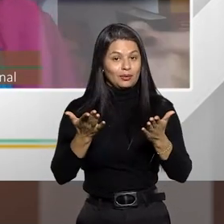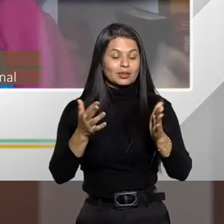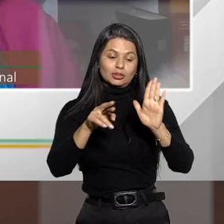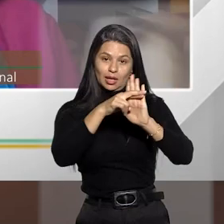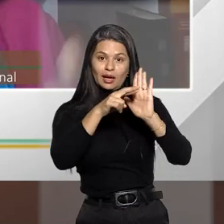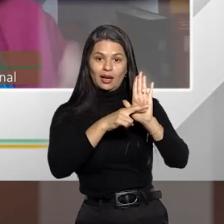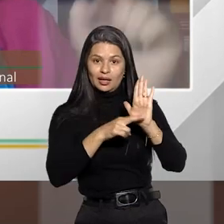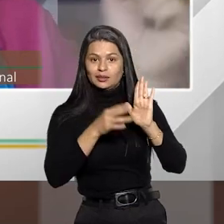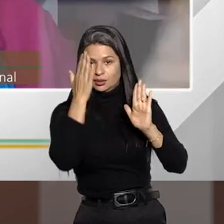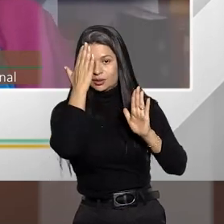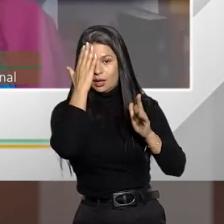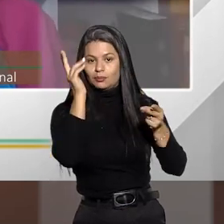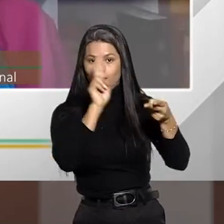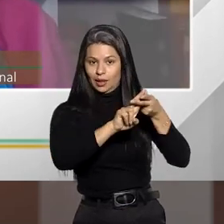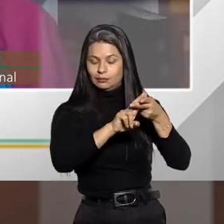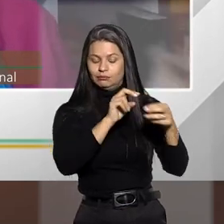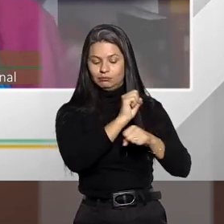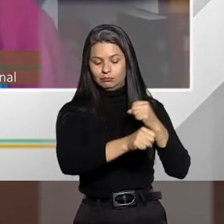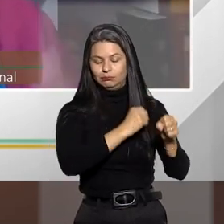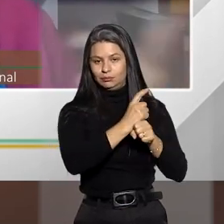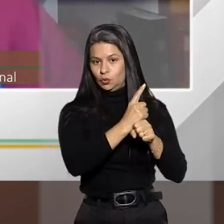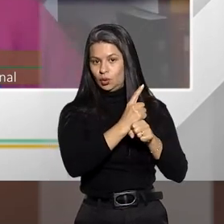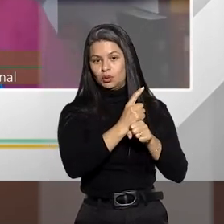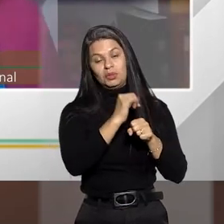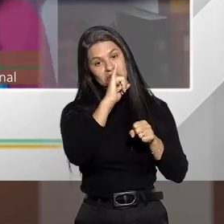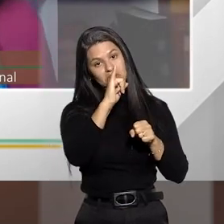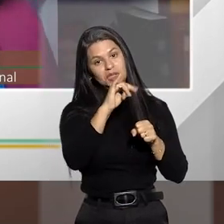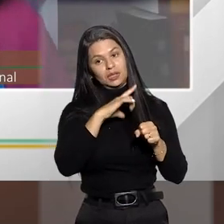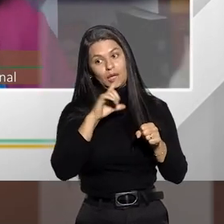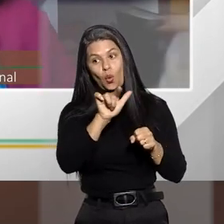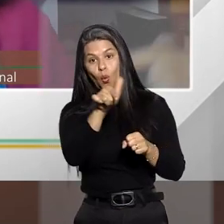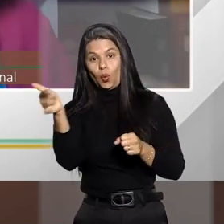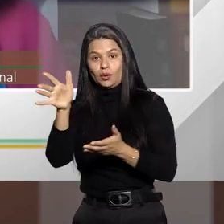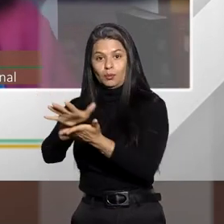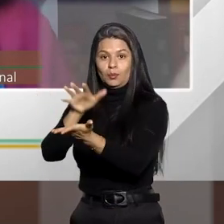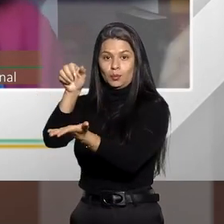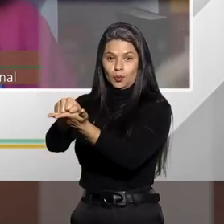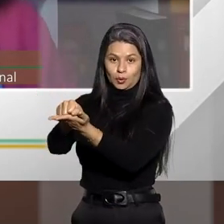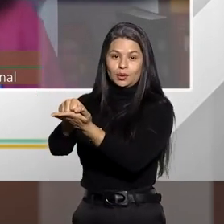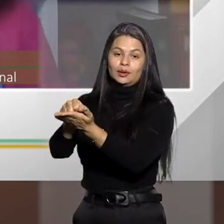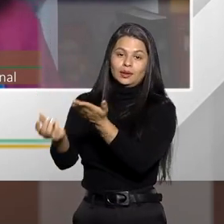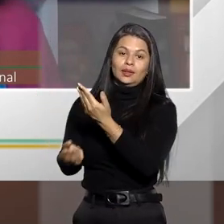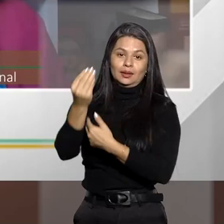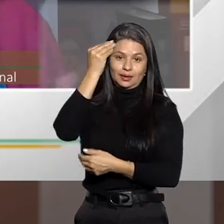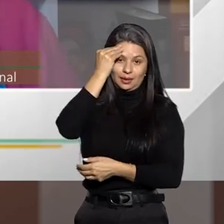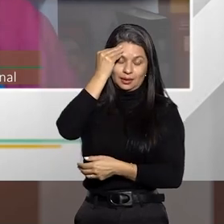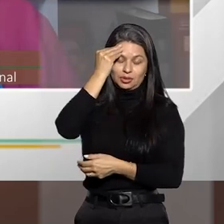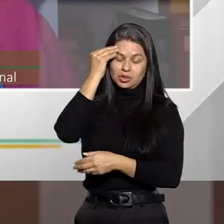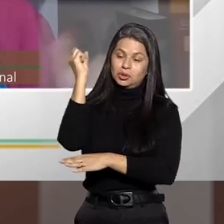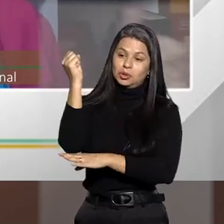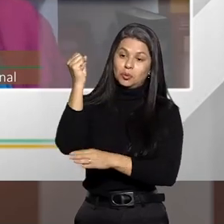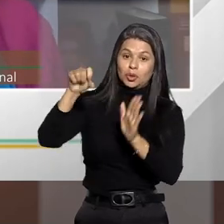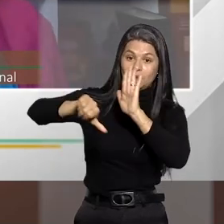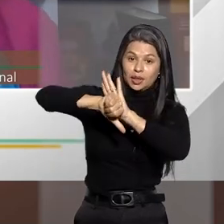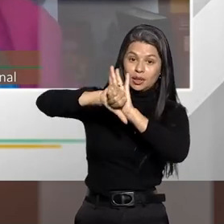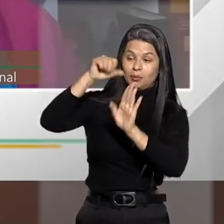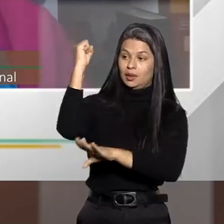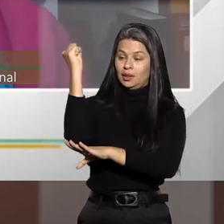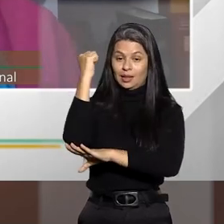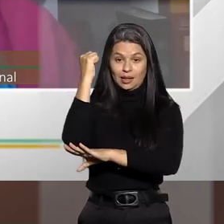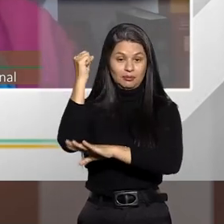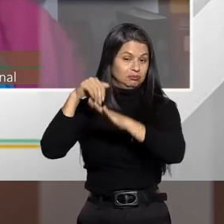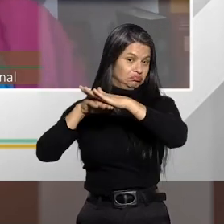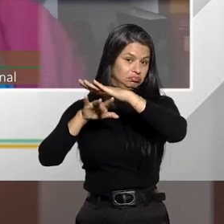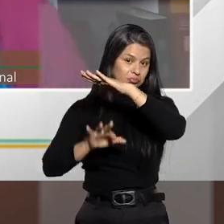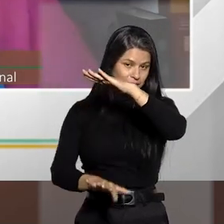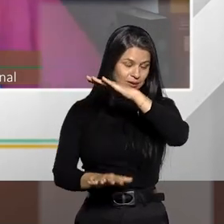pena privativa de liberdade mínima de até um ano, mas se tiver uma alternativa de multa, aí se entende que o crime é menos grave e que por isso seria aplicável